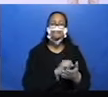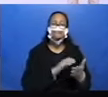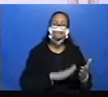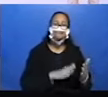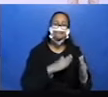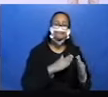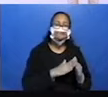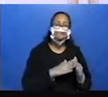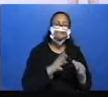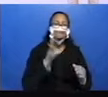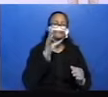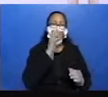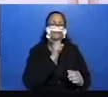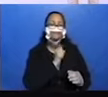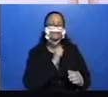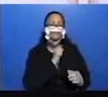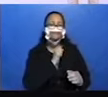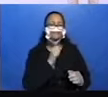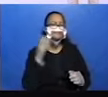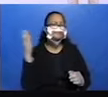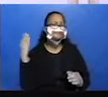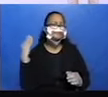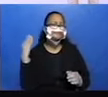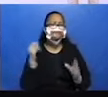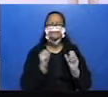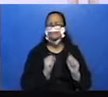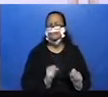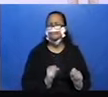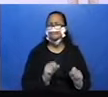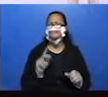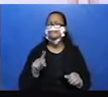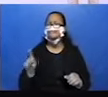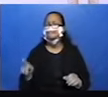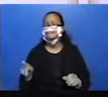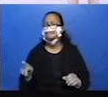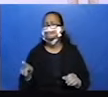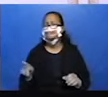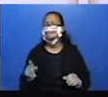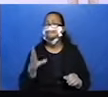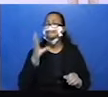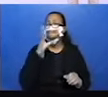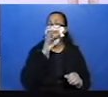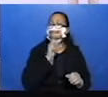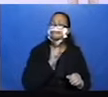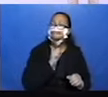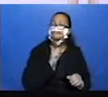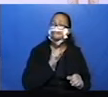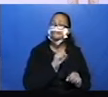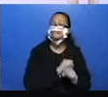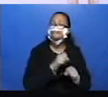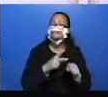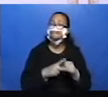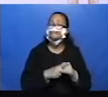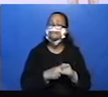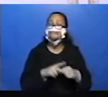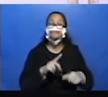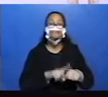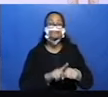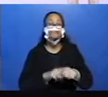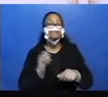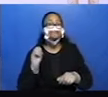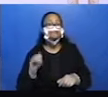lá, sábado? Pode, professora? Se sábado estiver se referindo ao advérbio de tempo, sim.